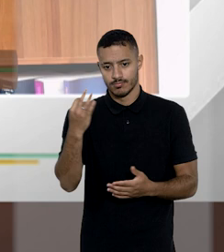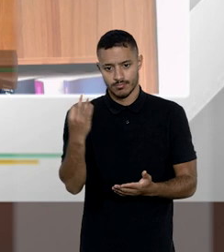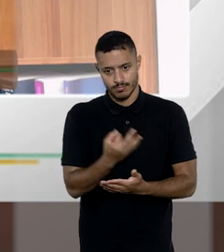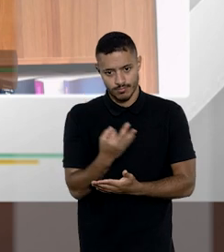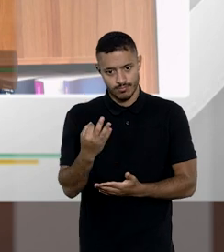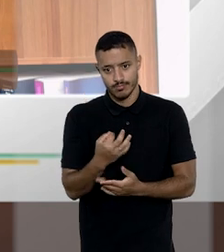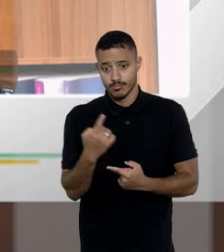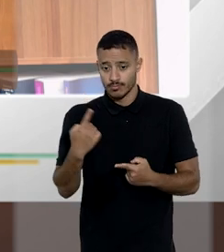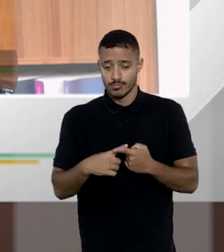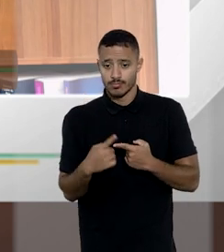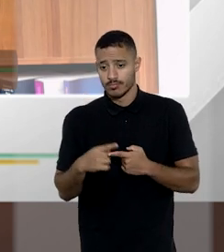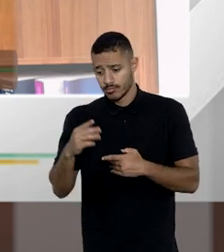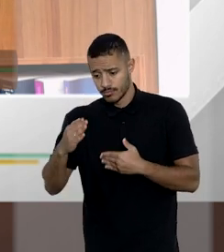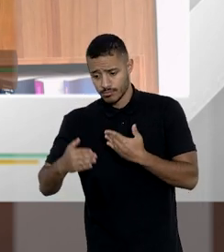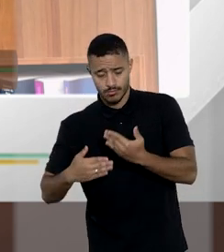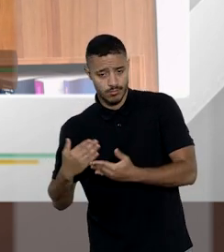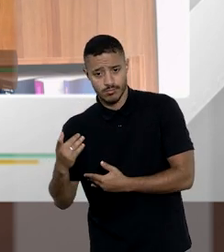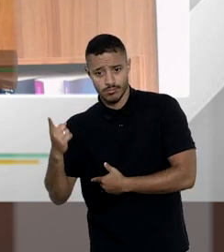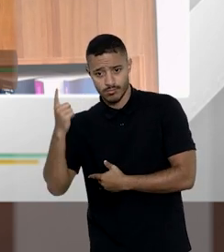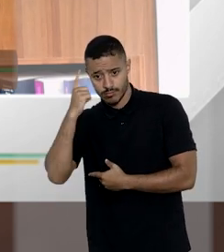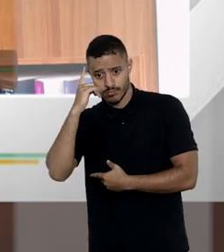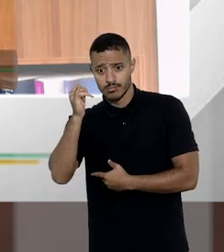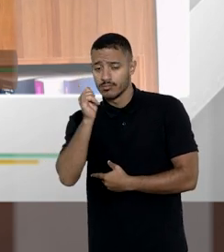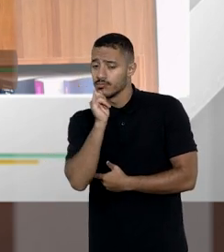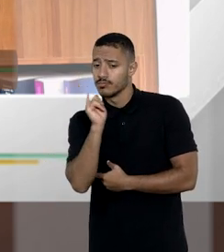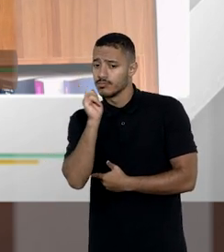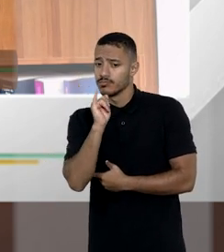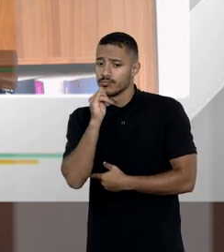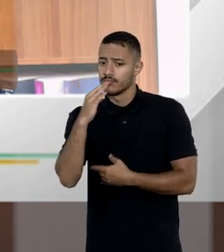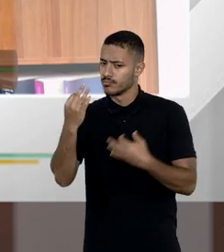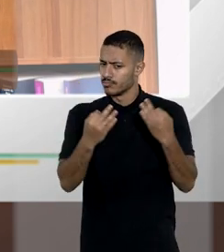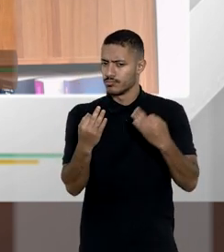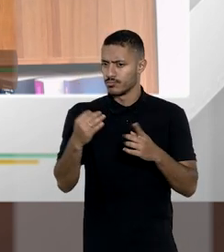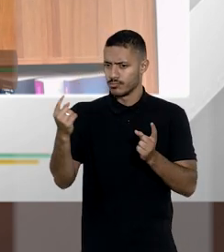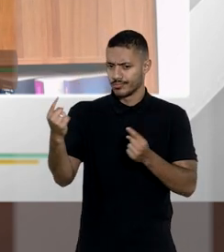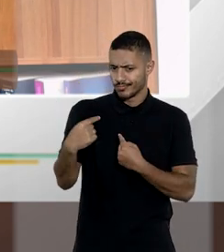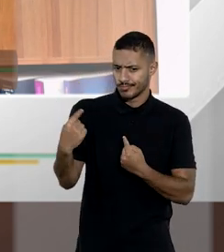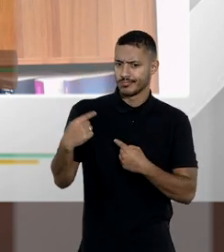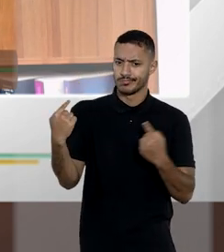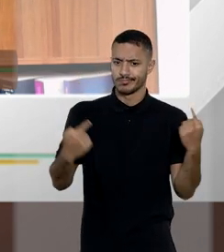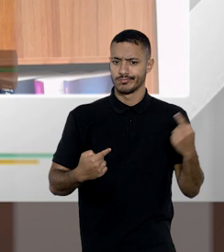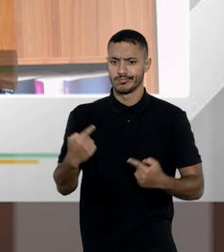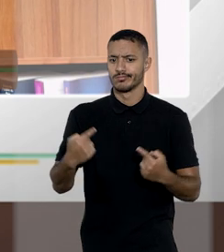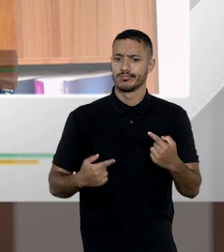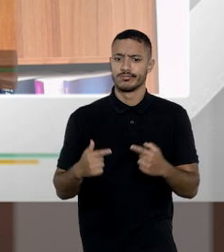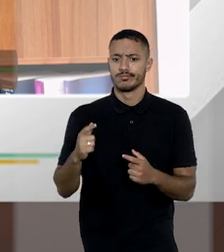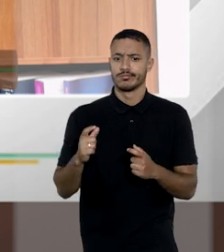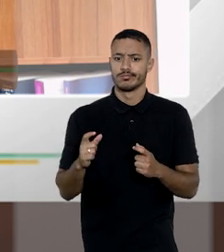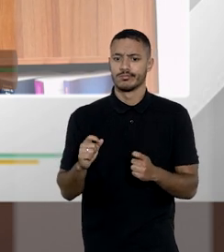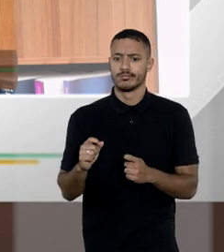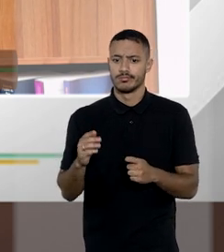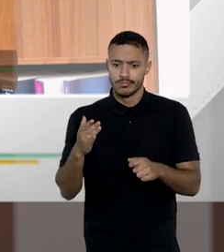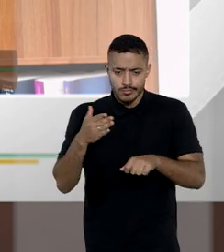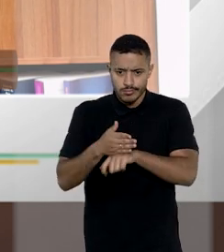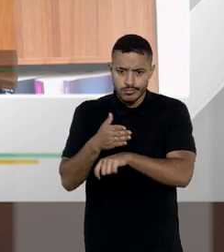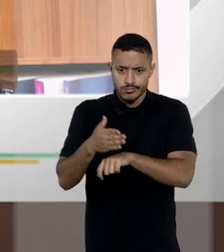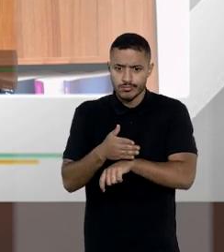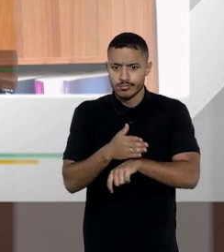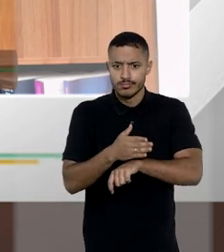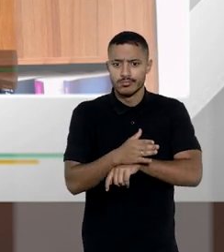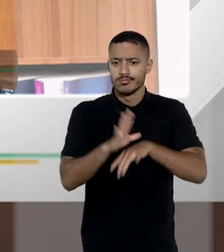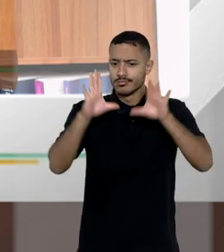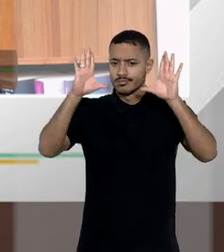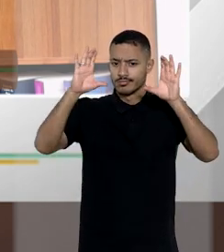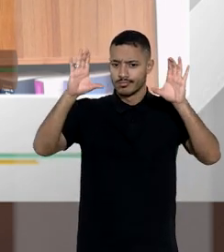certezas porque uma outra situação e que o judiciário já vem sendo provocado a discutir é quanto ao acesso